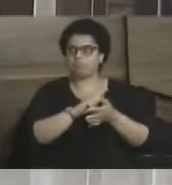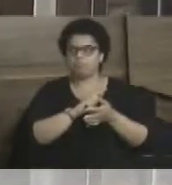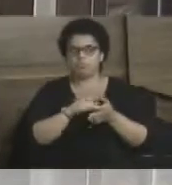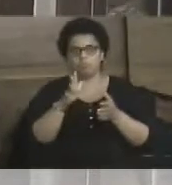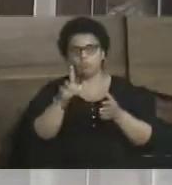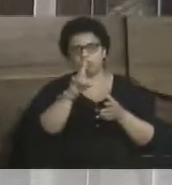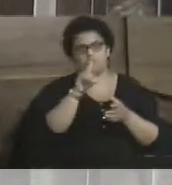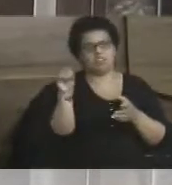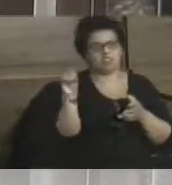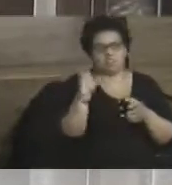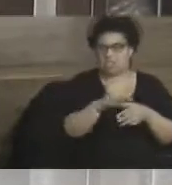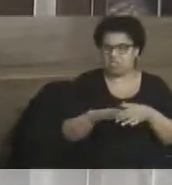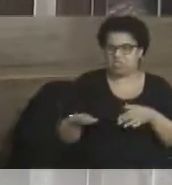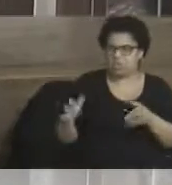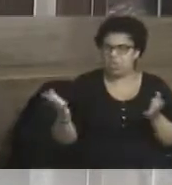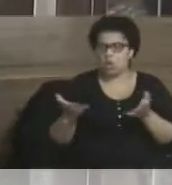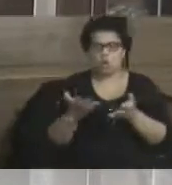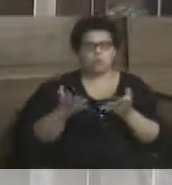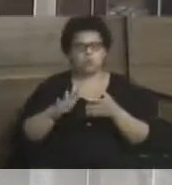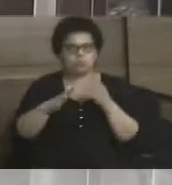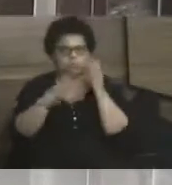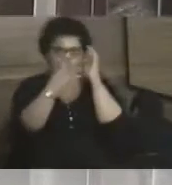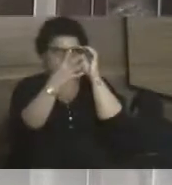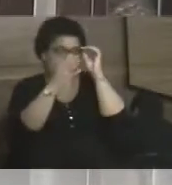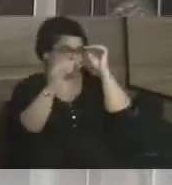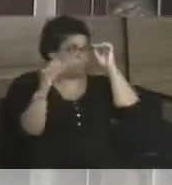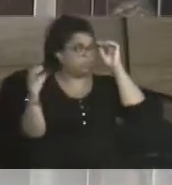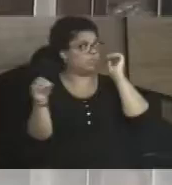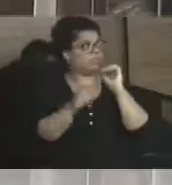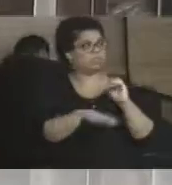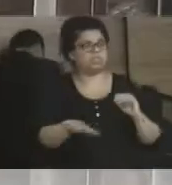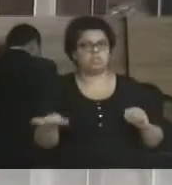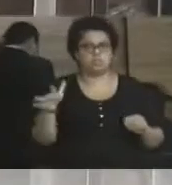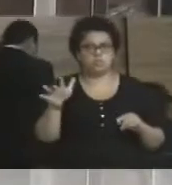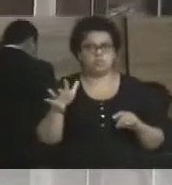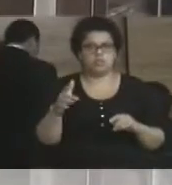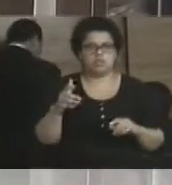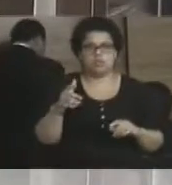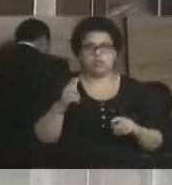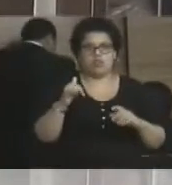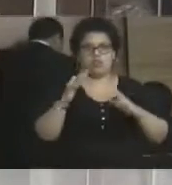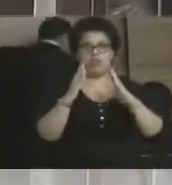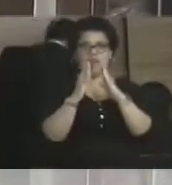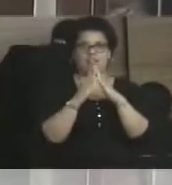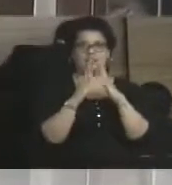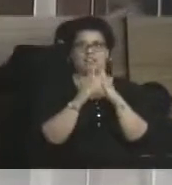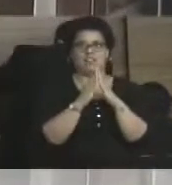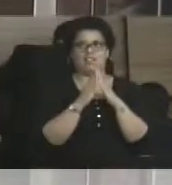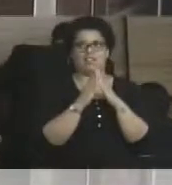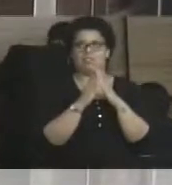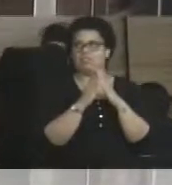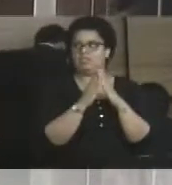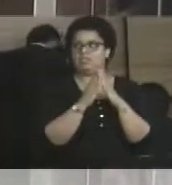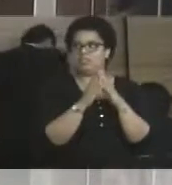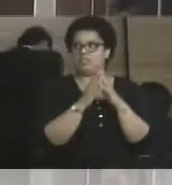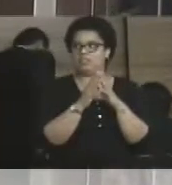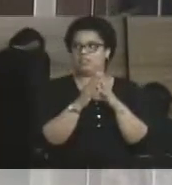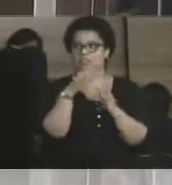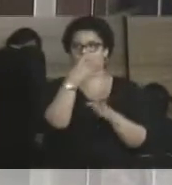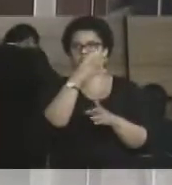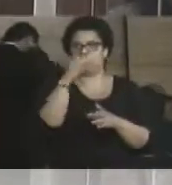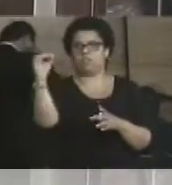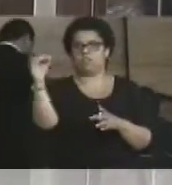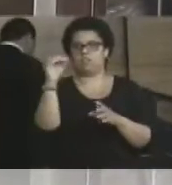acho que eram 100 crianças, hoje eu acho que estamos com 400 crianças. Então, não é uma casa que vai suportar 400 crianças.